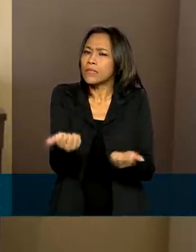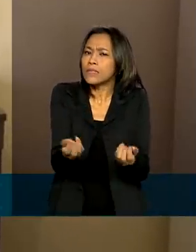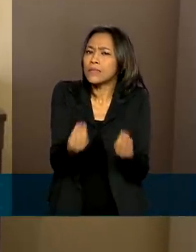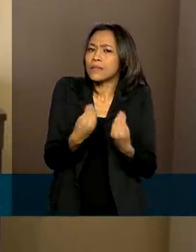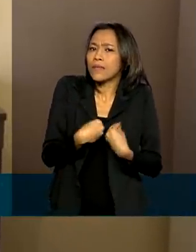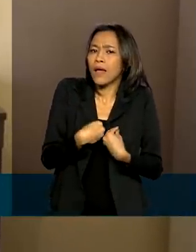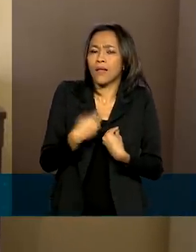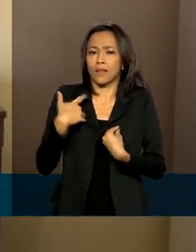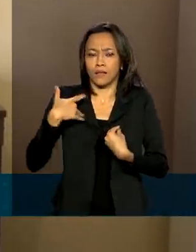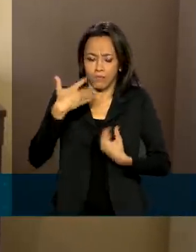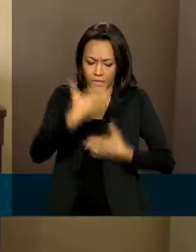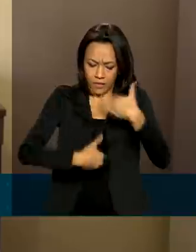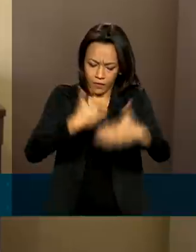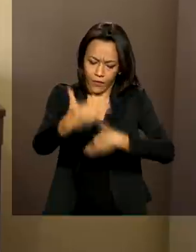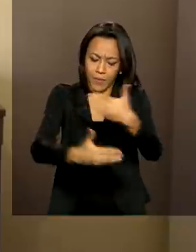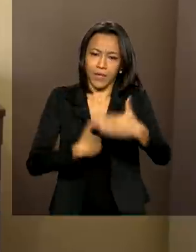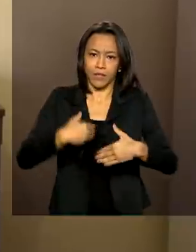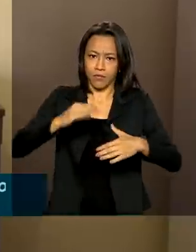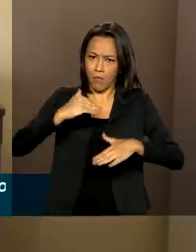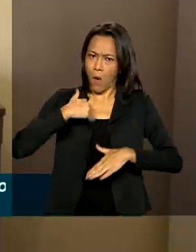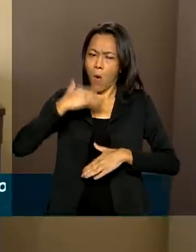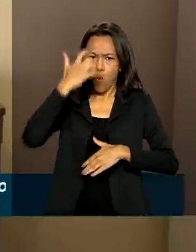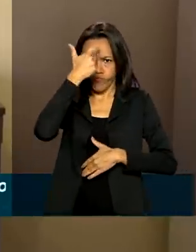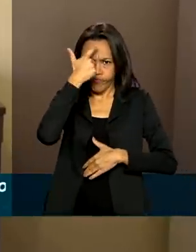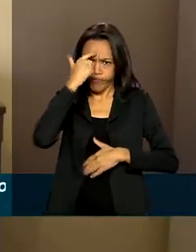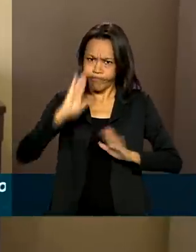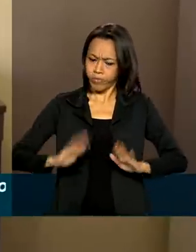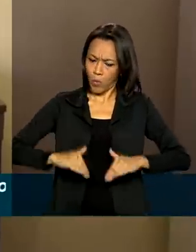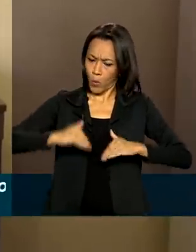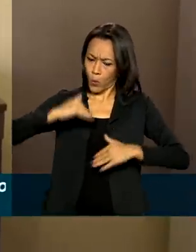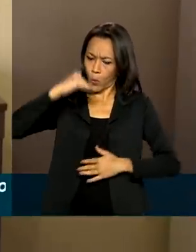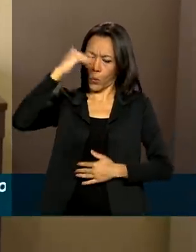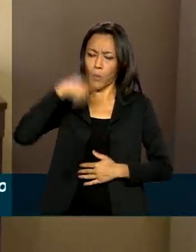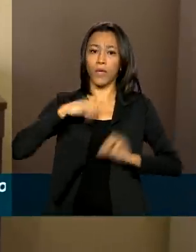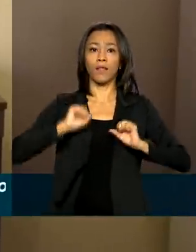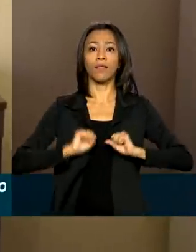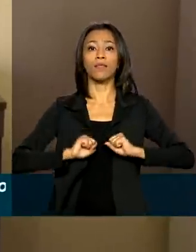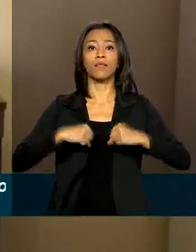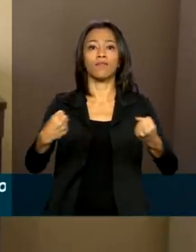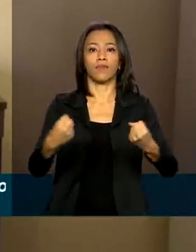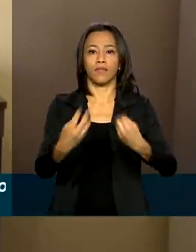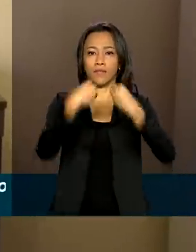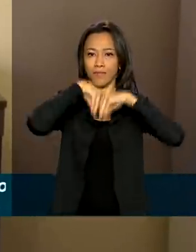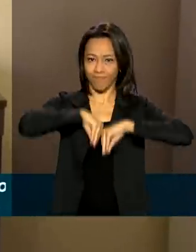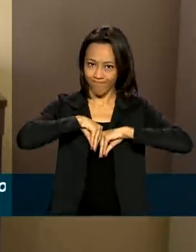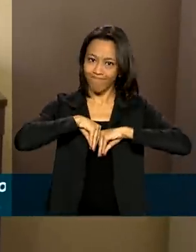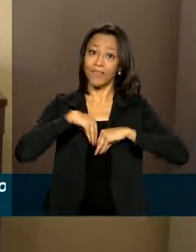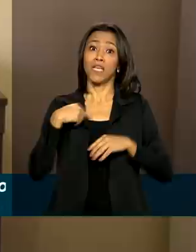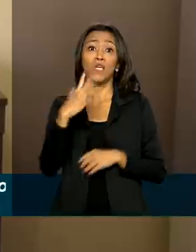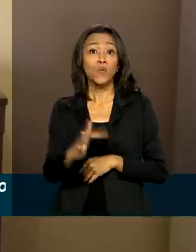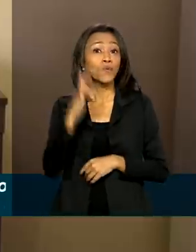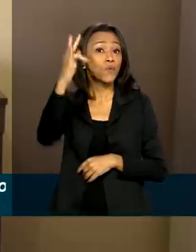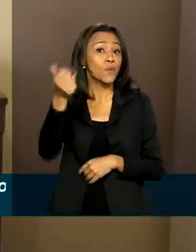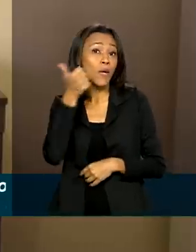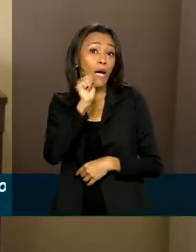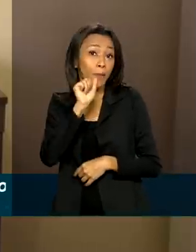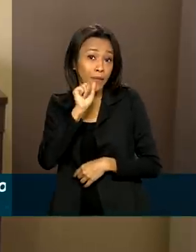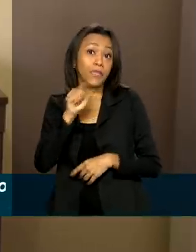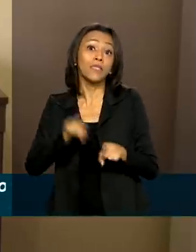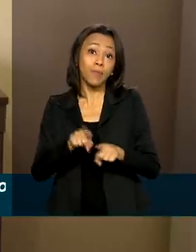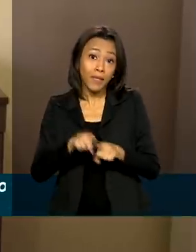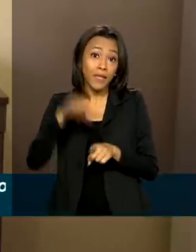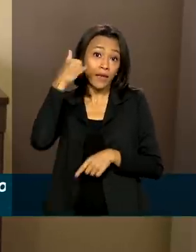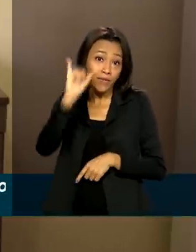desenvolvimento, crescimento aplicado e fatores de defesa. E para o futuro, a mãe está prevenindo